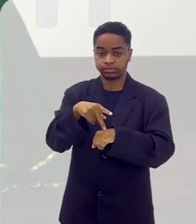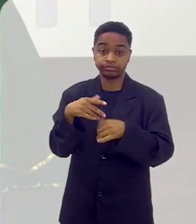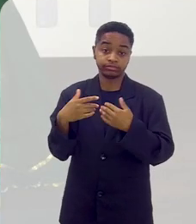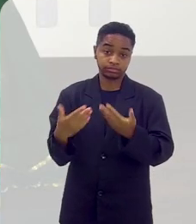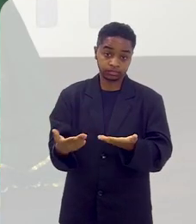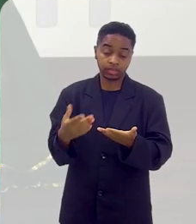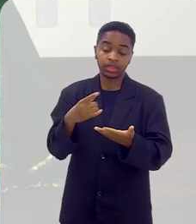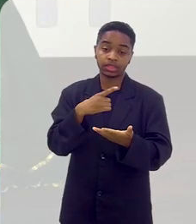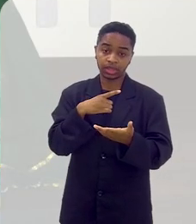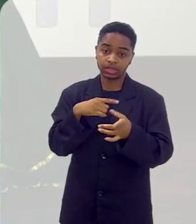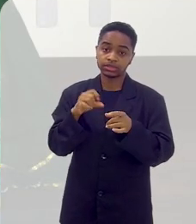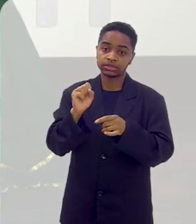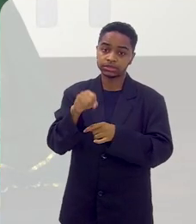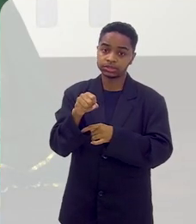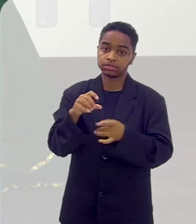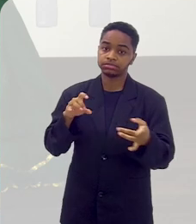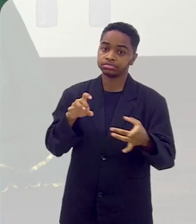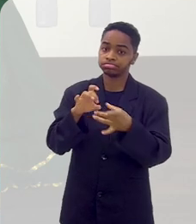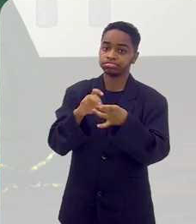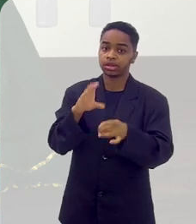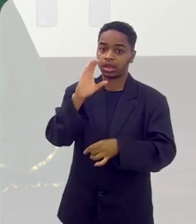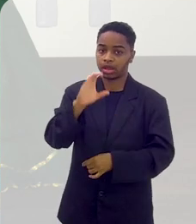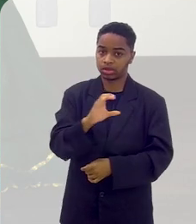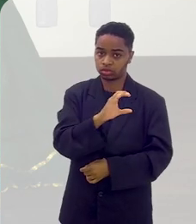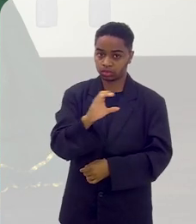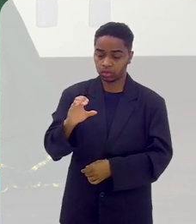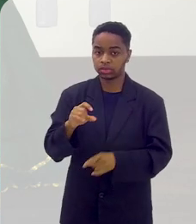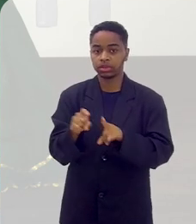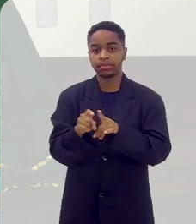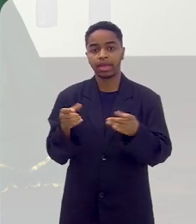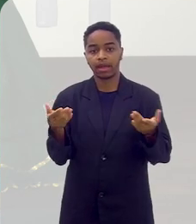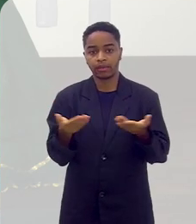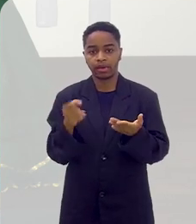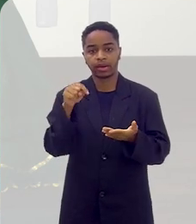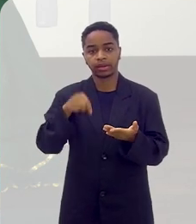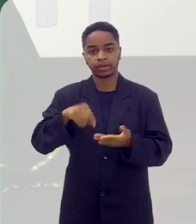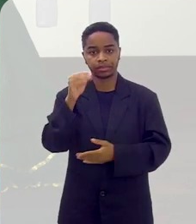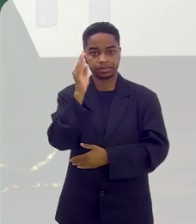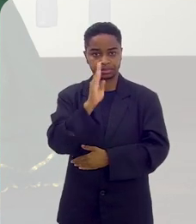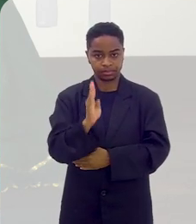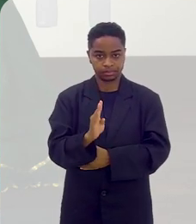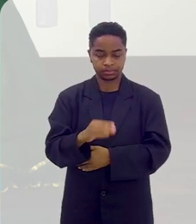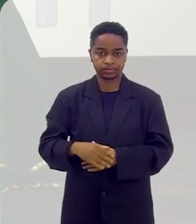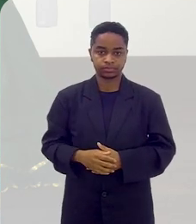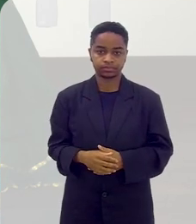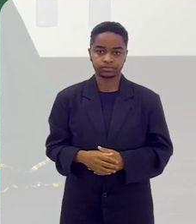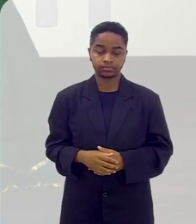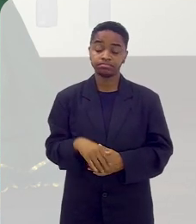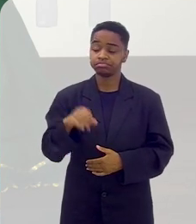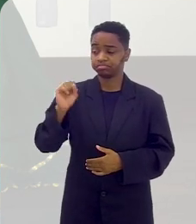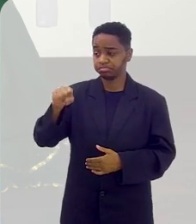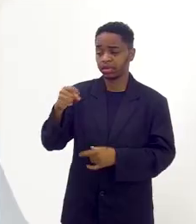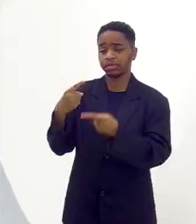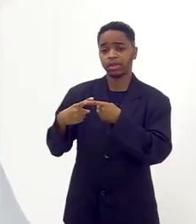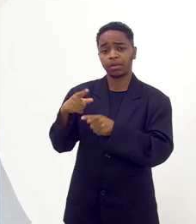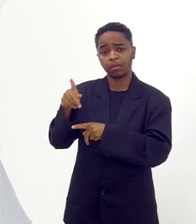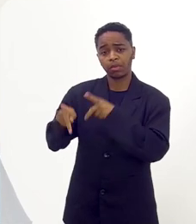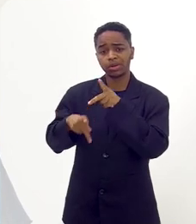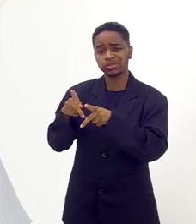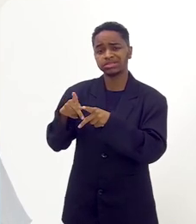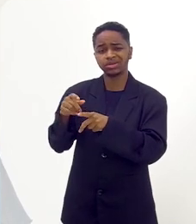Então, tinha essa relação católica. E agora aqui no Brasil. Sim. É um povo